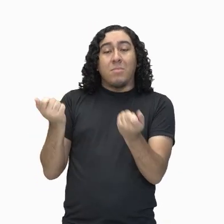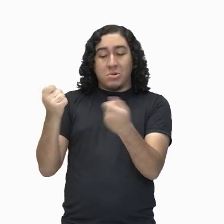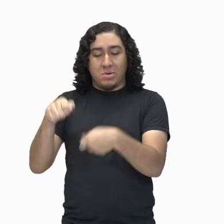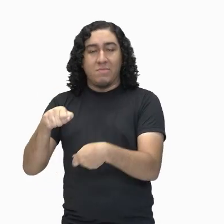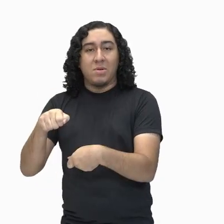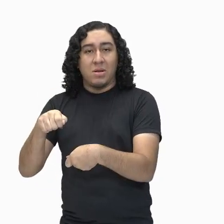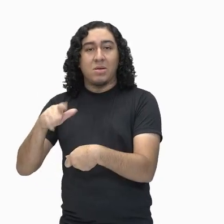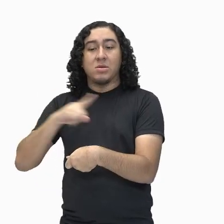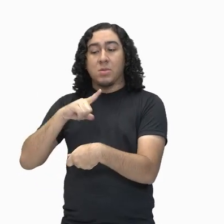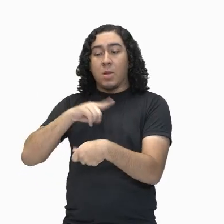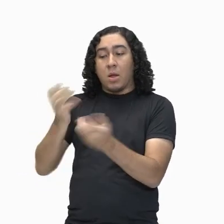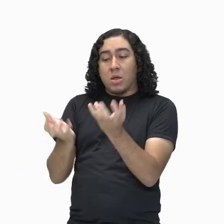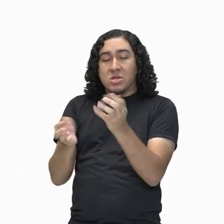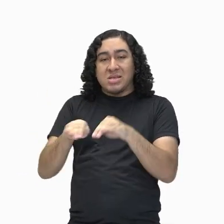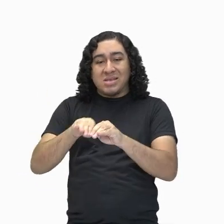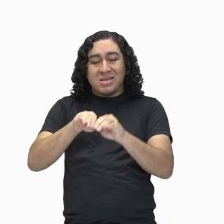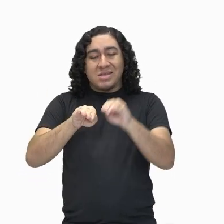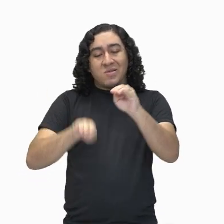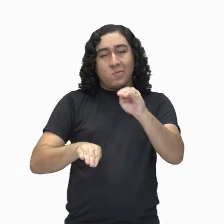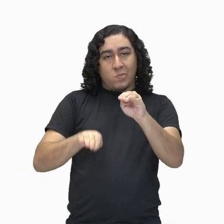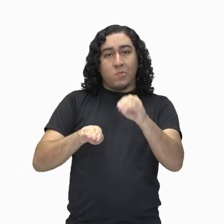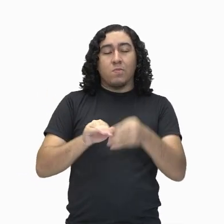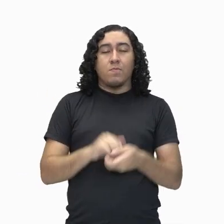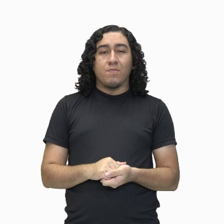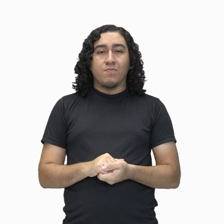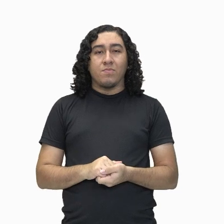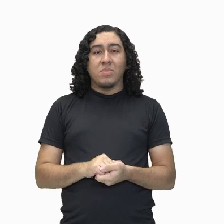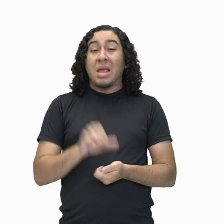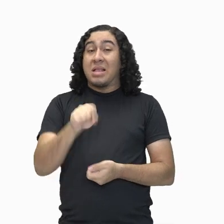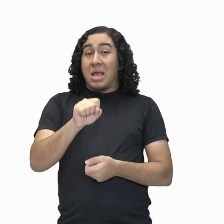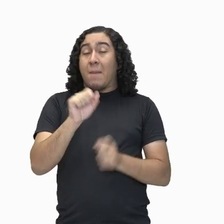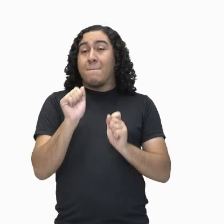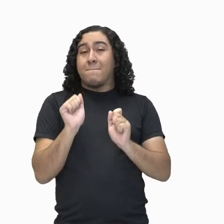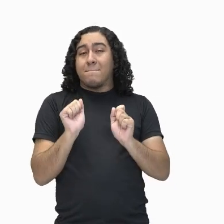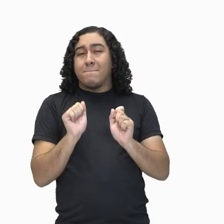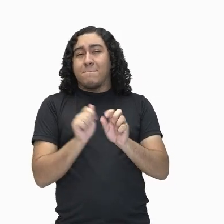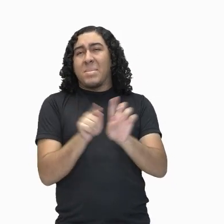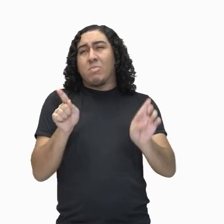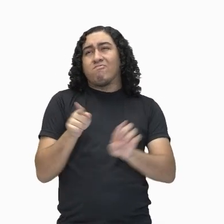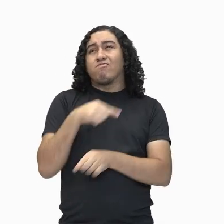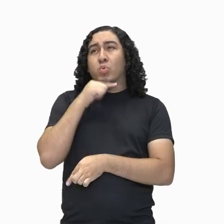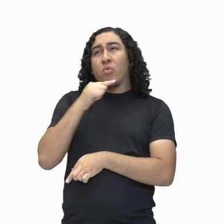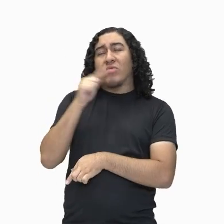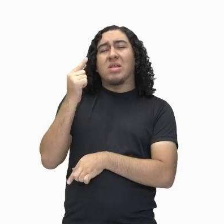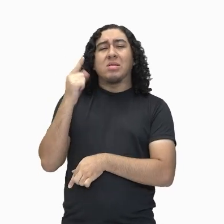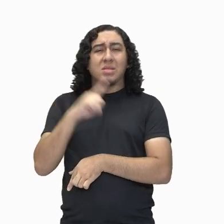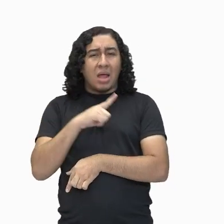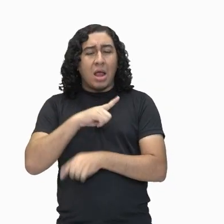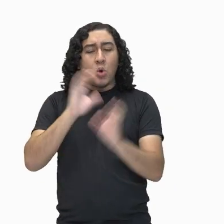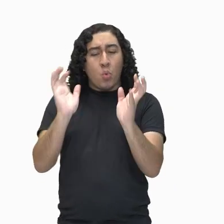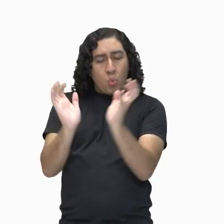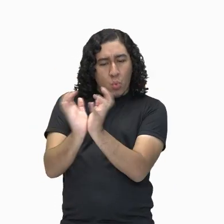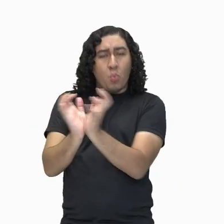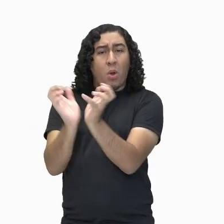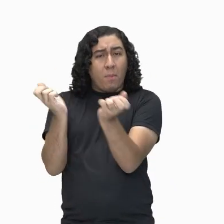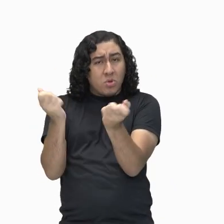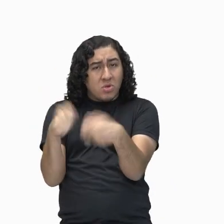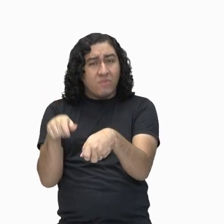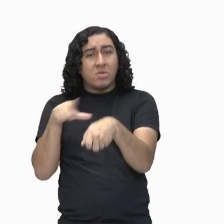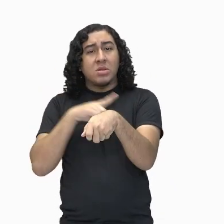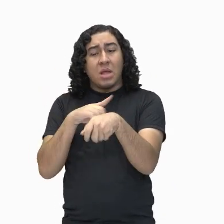desigualdade social. Sim, você poderia perguntar, existem esses grupos mais vulneráveis à